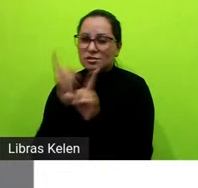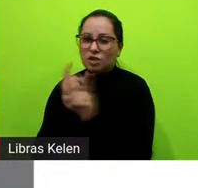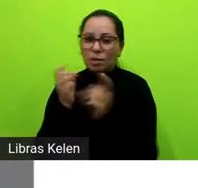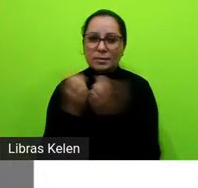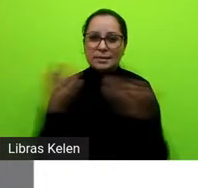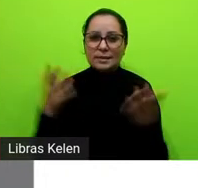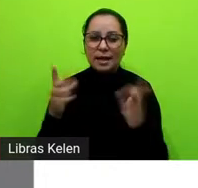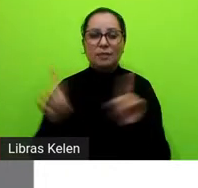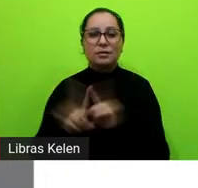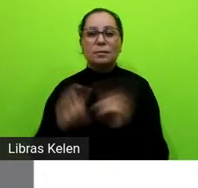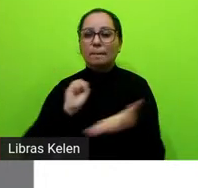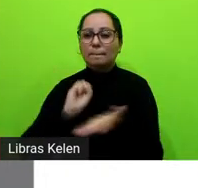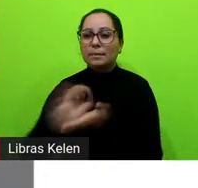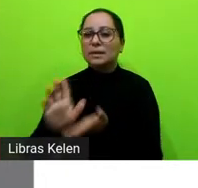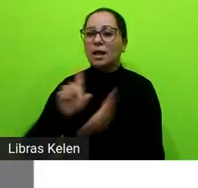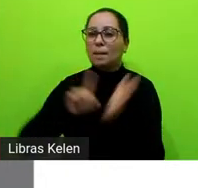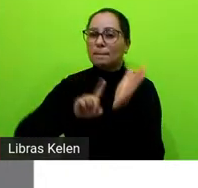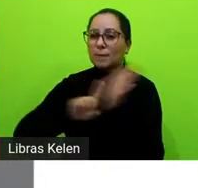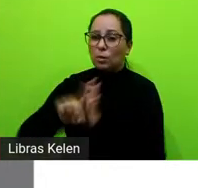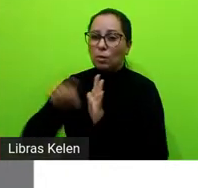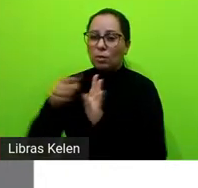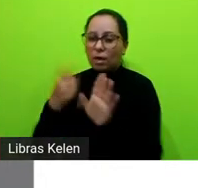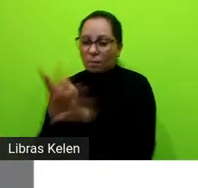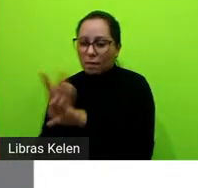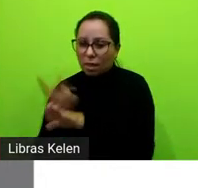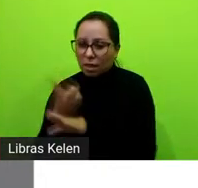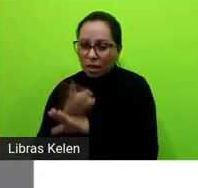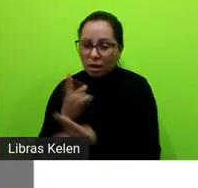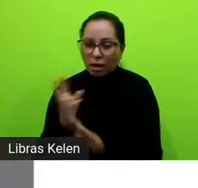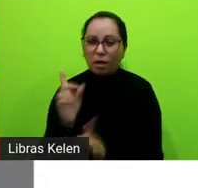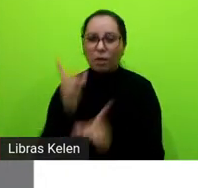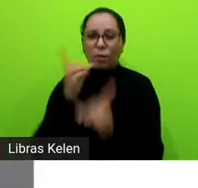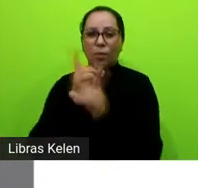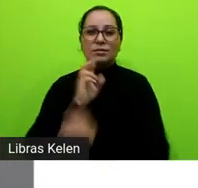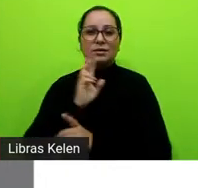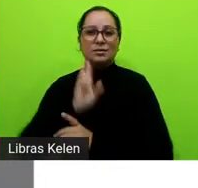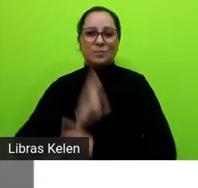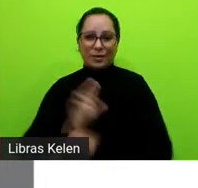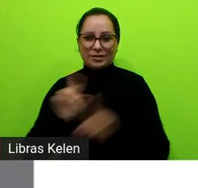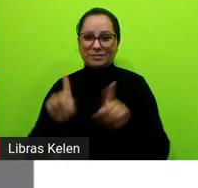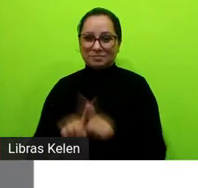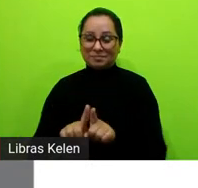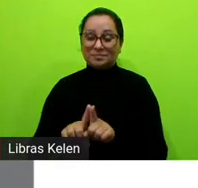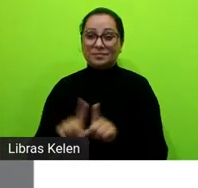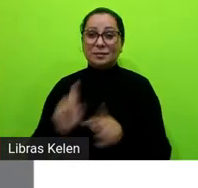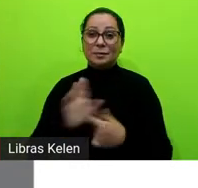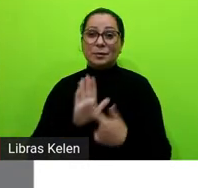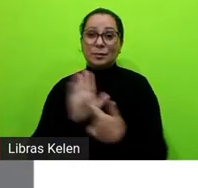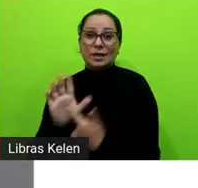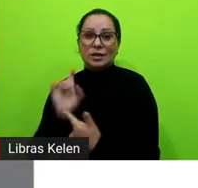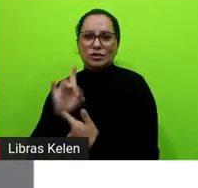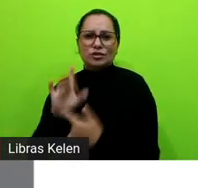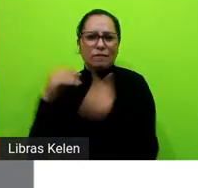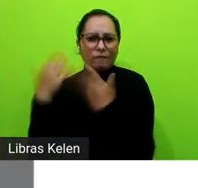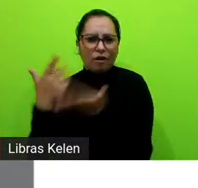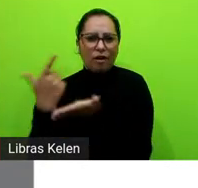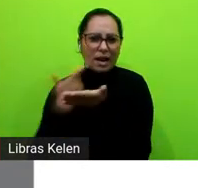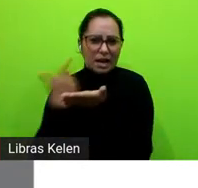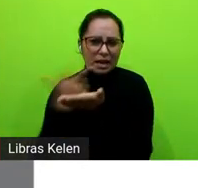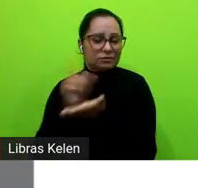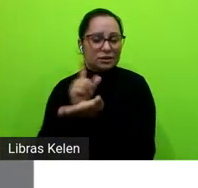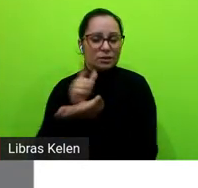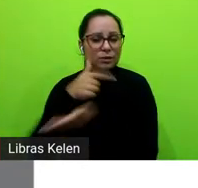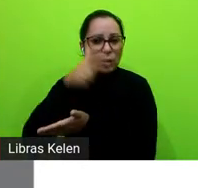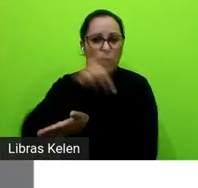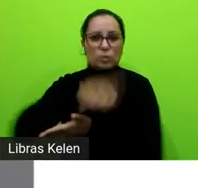uma pergunta para ele ele vai atrás de respostas então ali para mostrar que não é só lá no livro há outros espaços que a gente